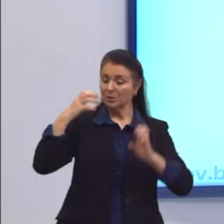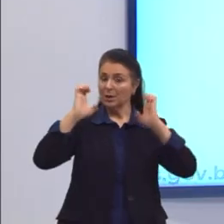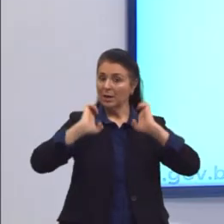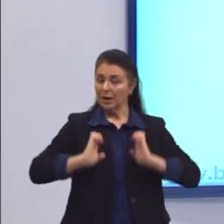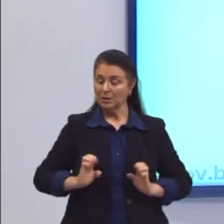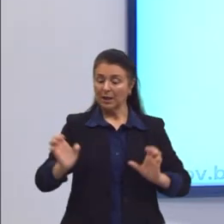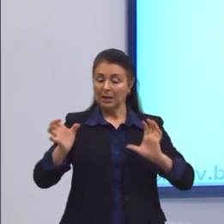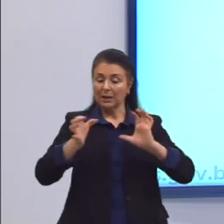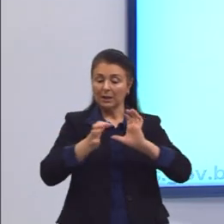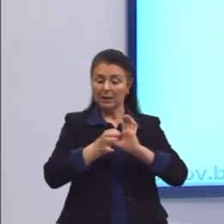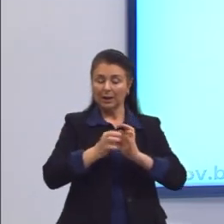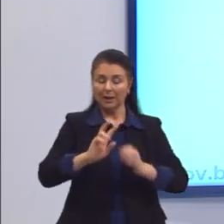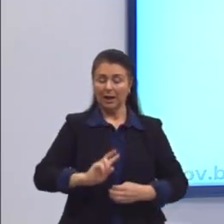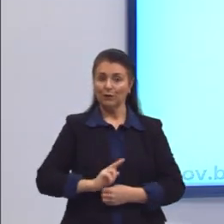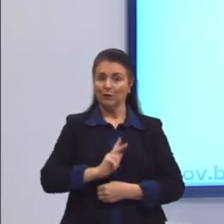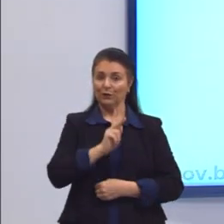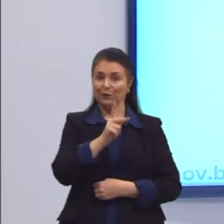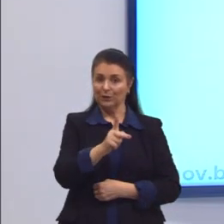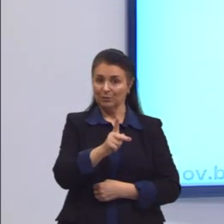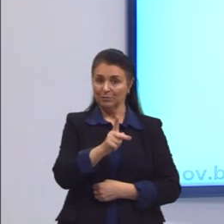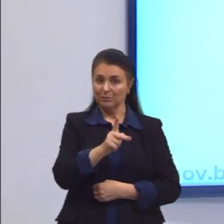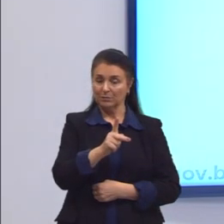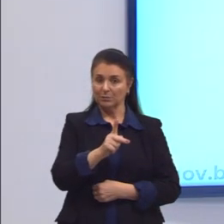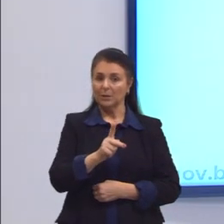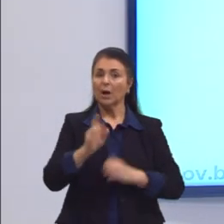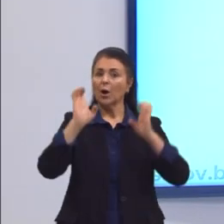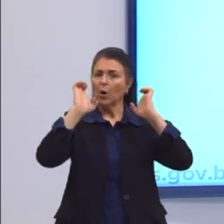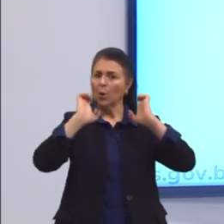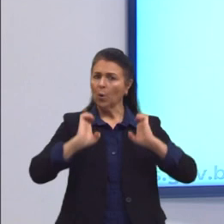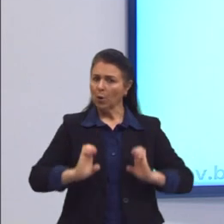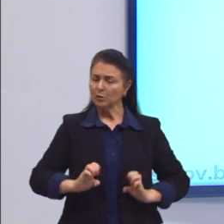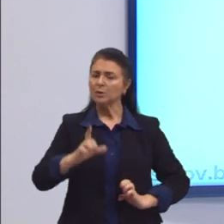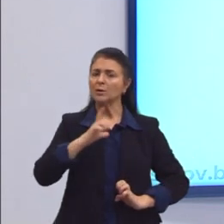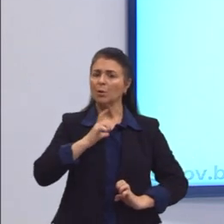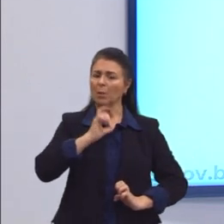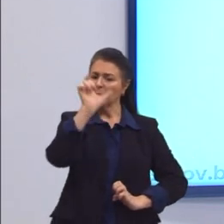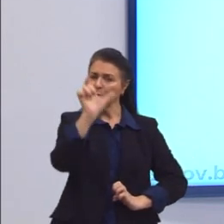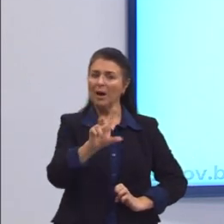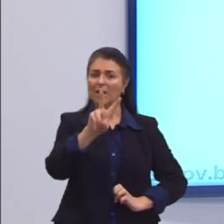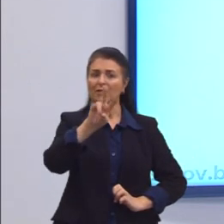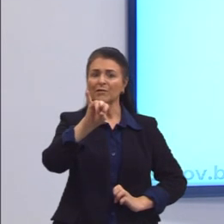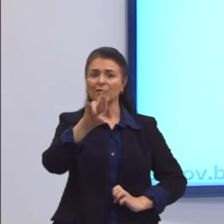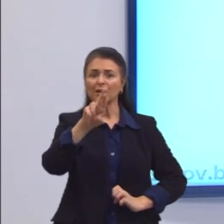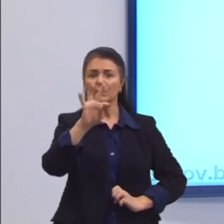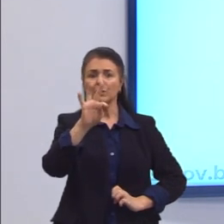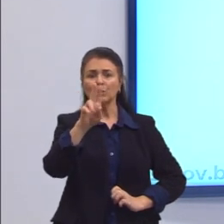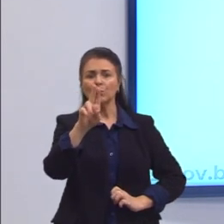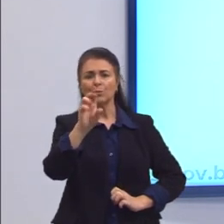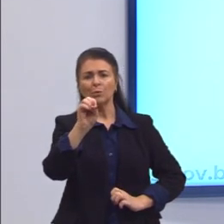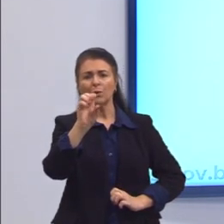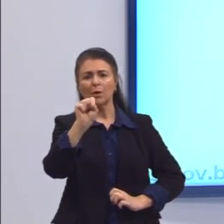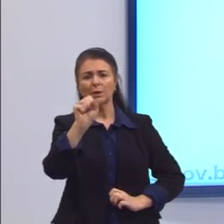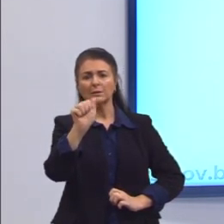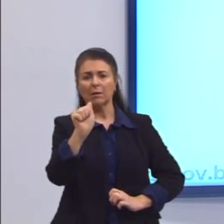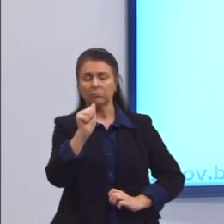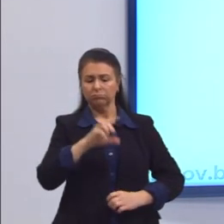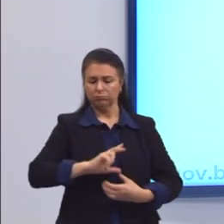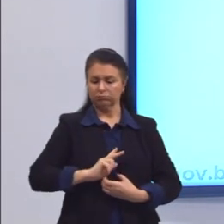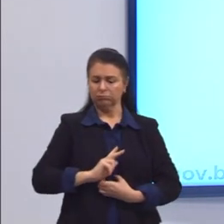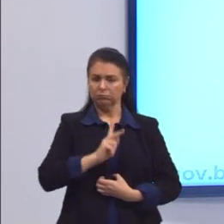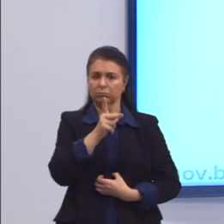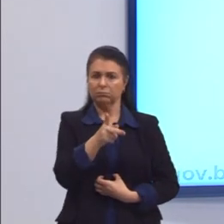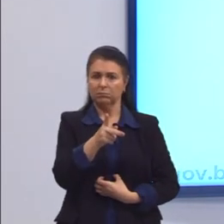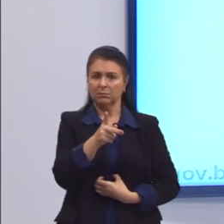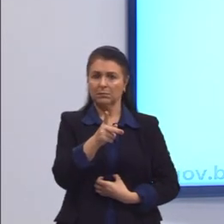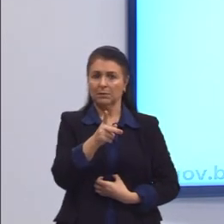ligada às virtudes. Ser ético é ser virtuoso. O que é ser virtuoso para o Aristóteles? É o